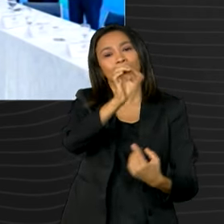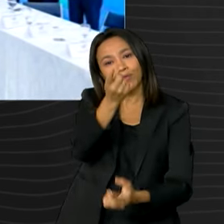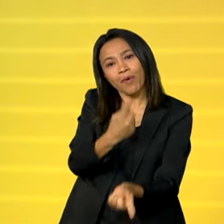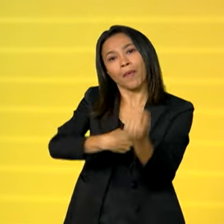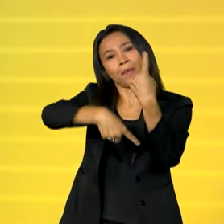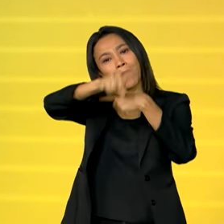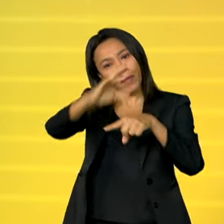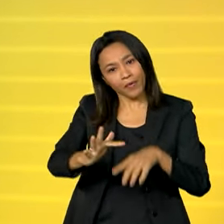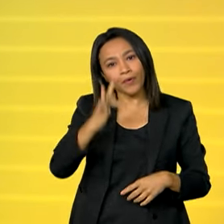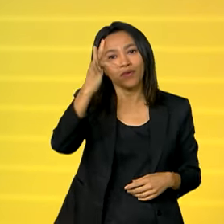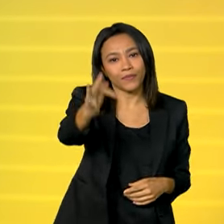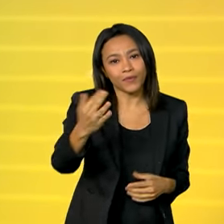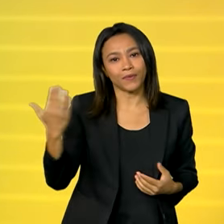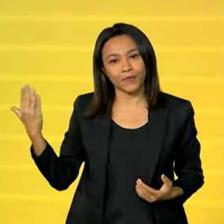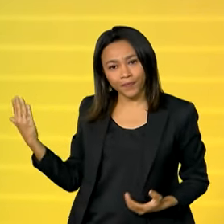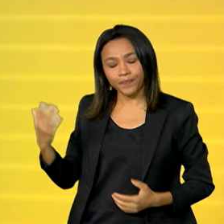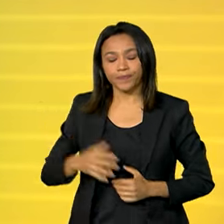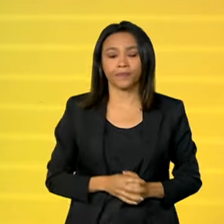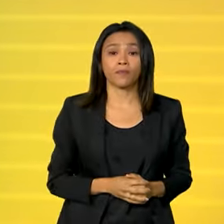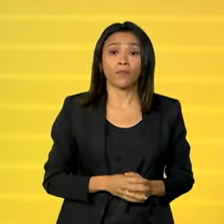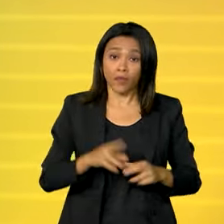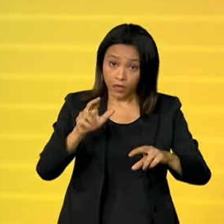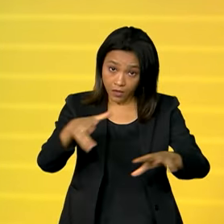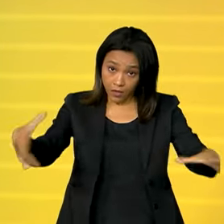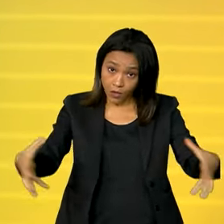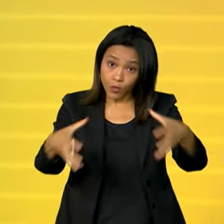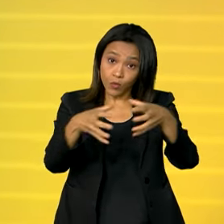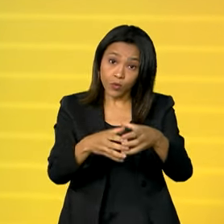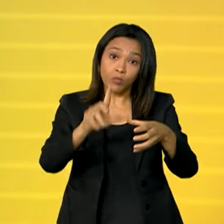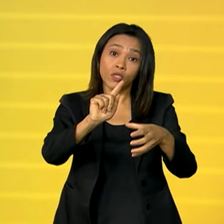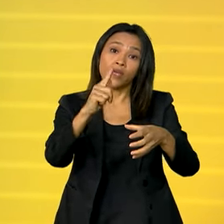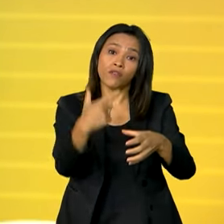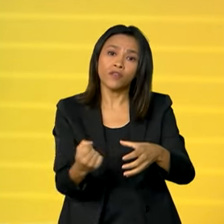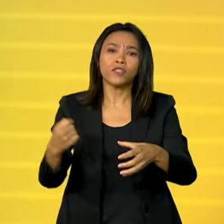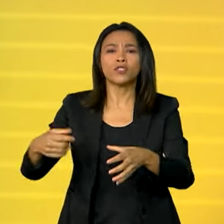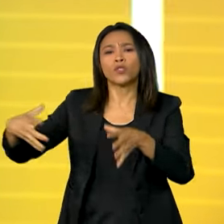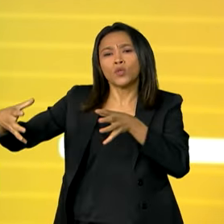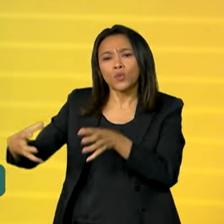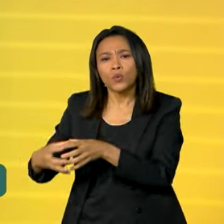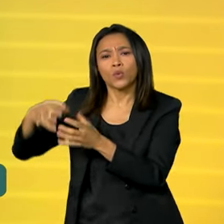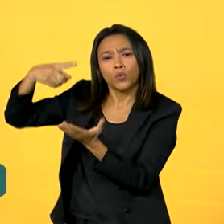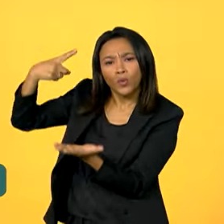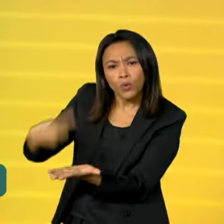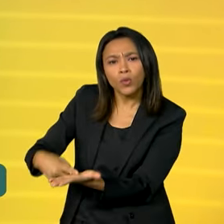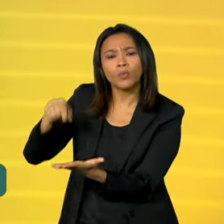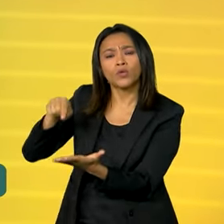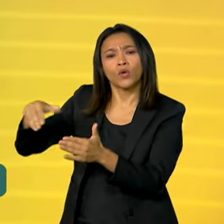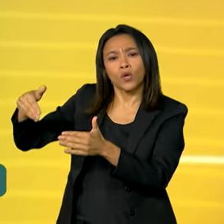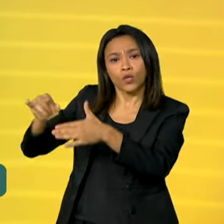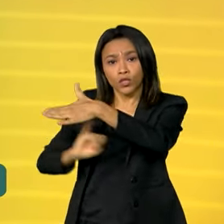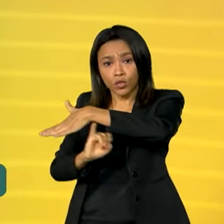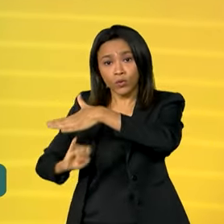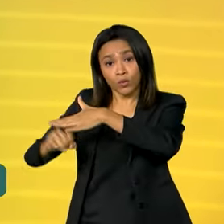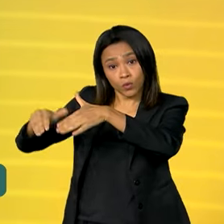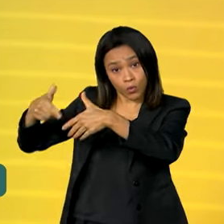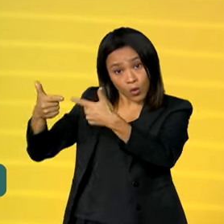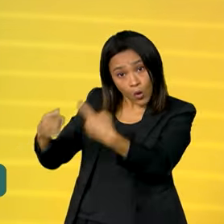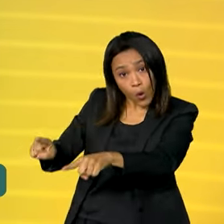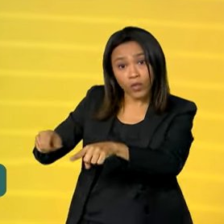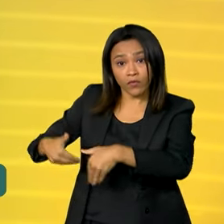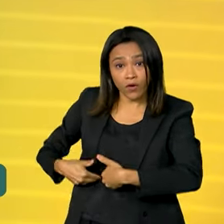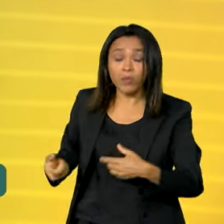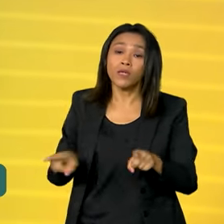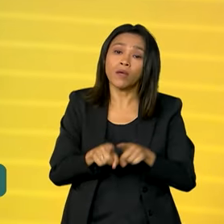futuro. E por falar em G20, o Instituto Pacto contra a Fome anunciou a adesão à Aliança Global